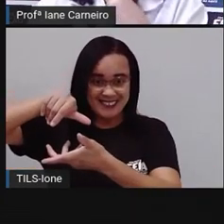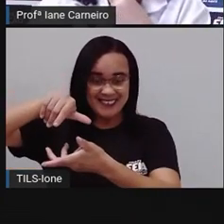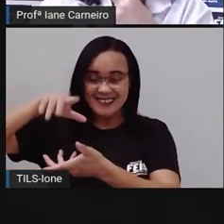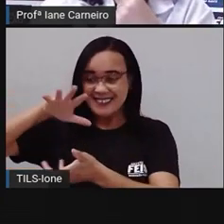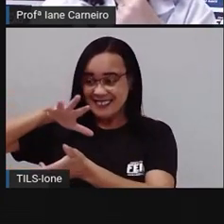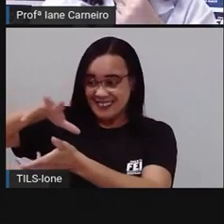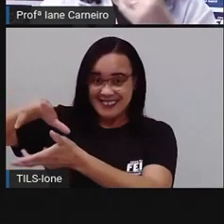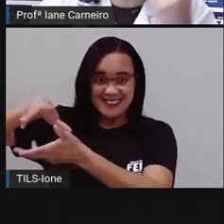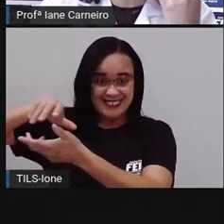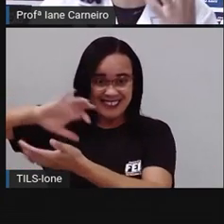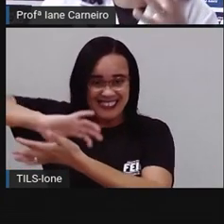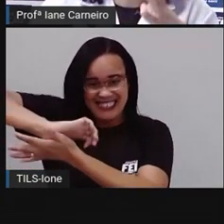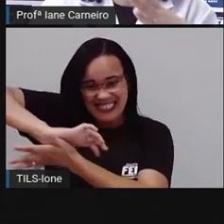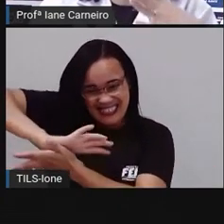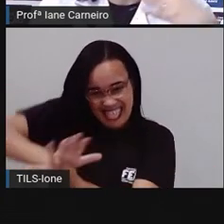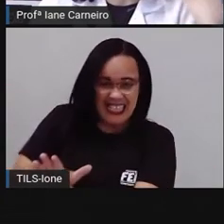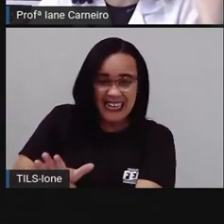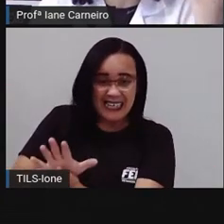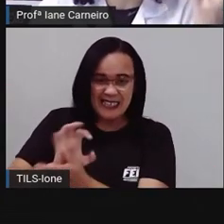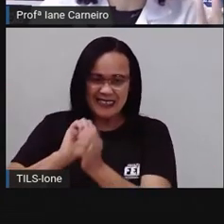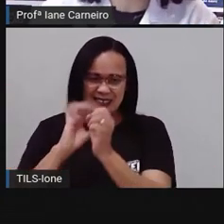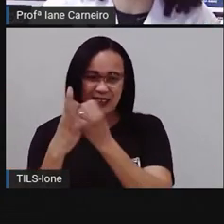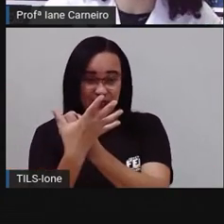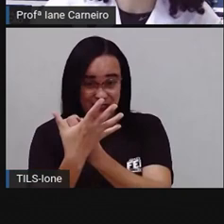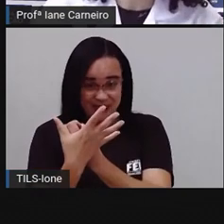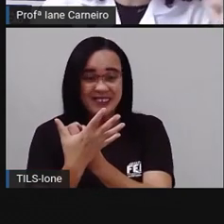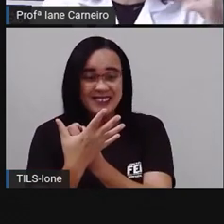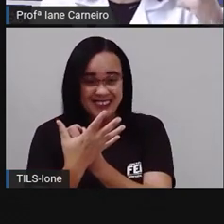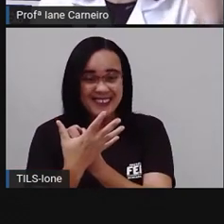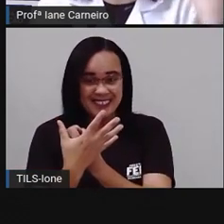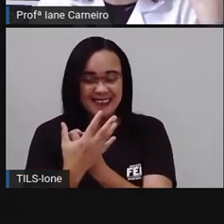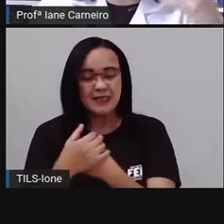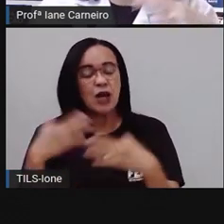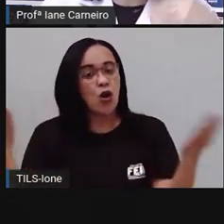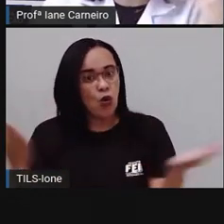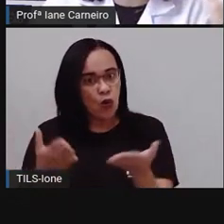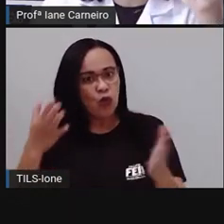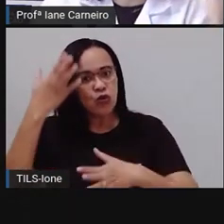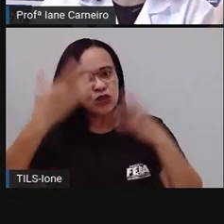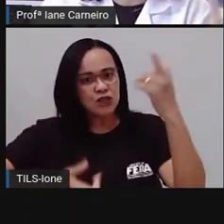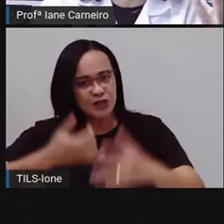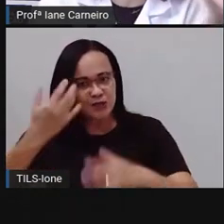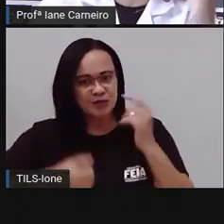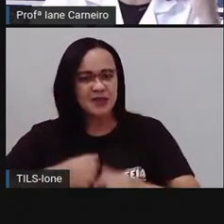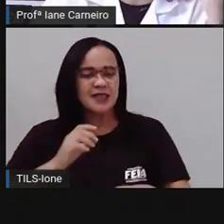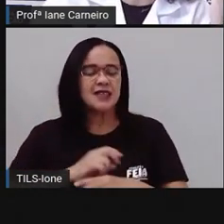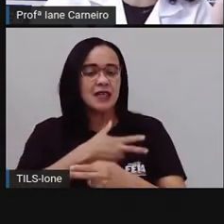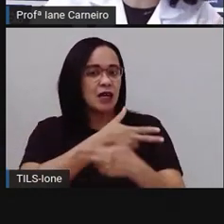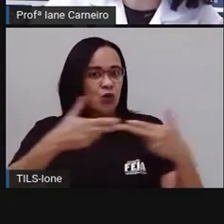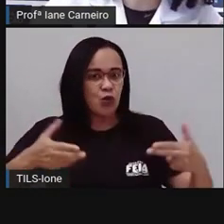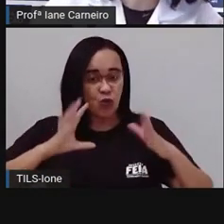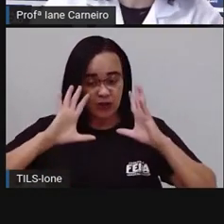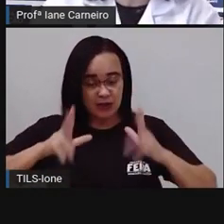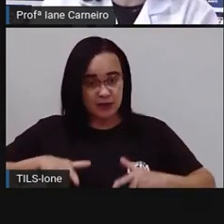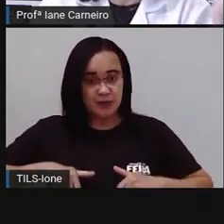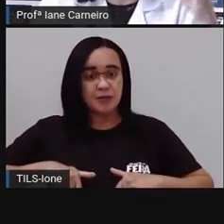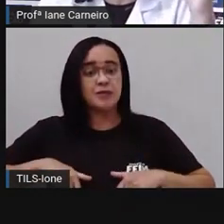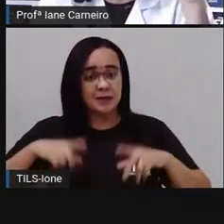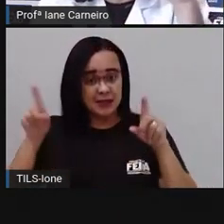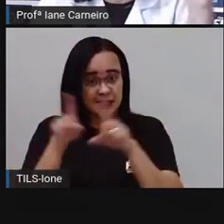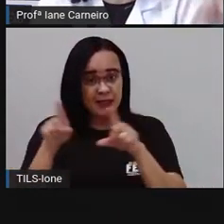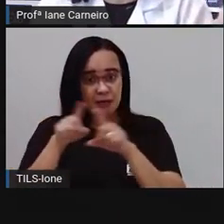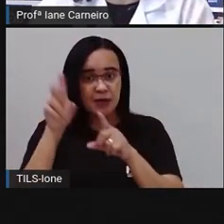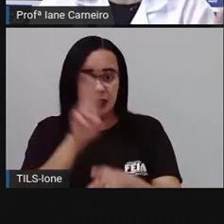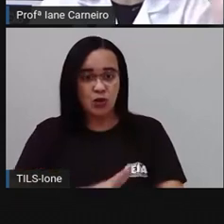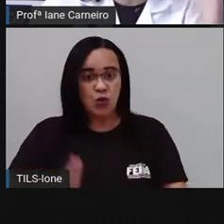Então a gente vai conversar um pouco sobre essa questão da higiene, também a vai falar de alguns produtos que nós utilizamos e a gente vai ver